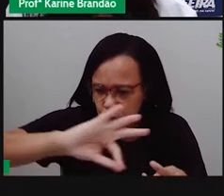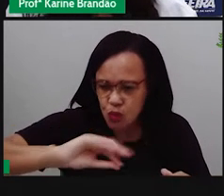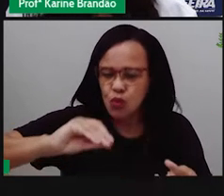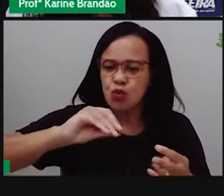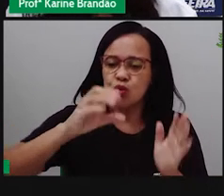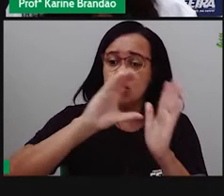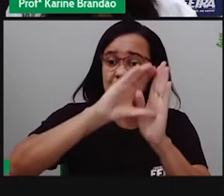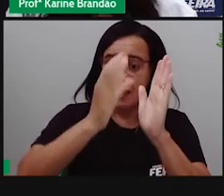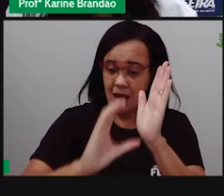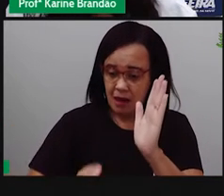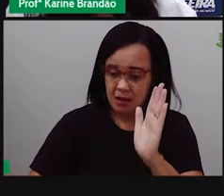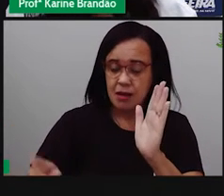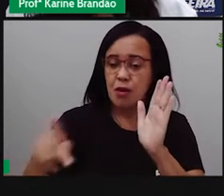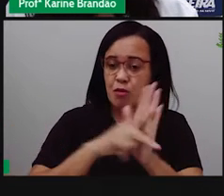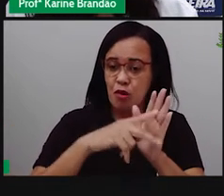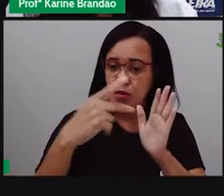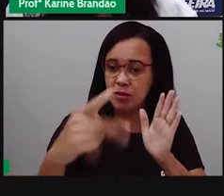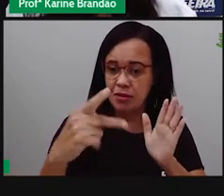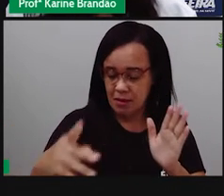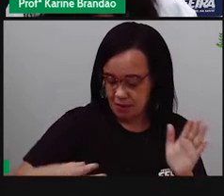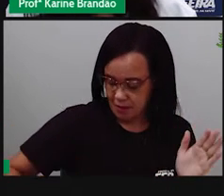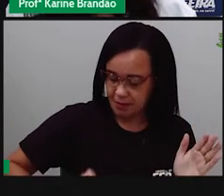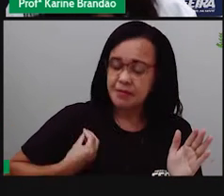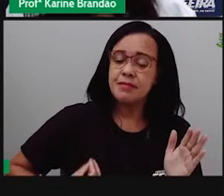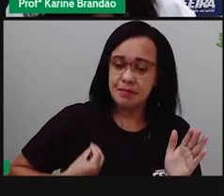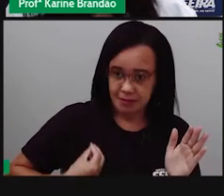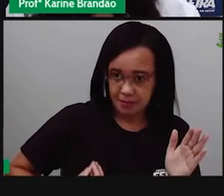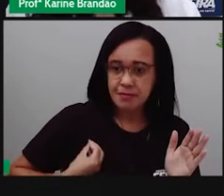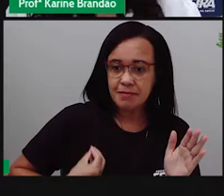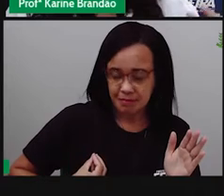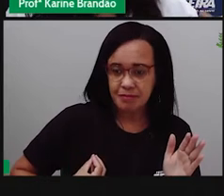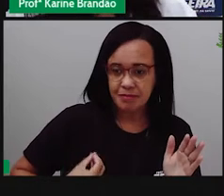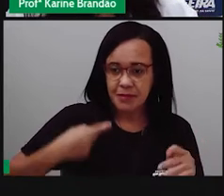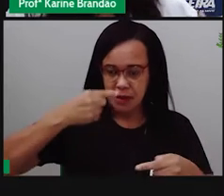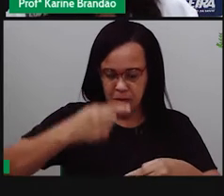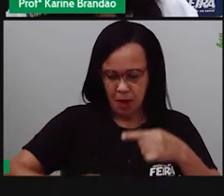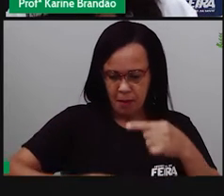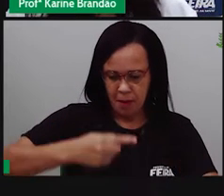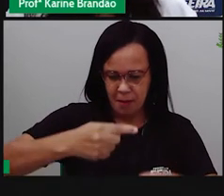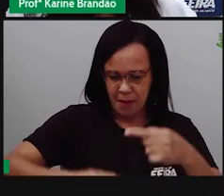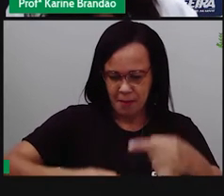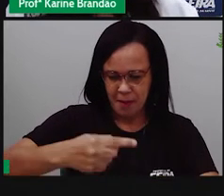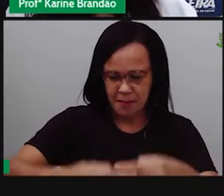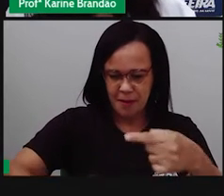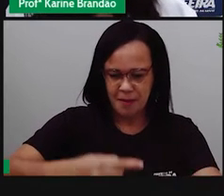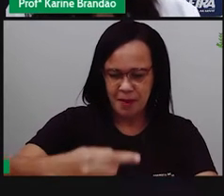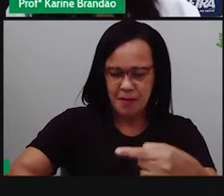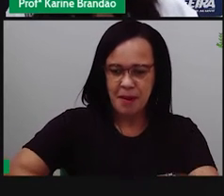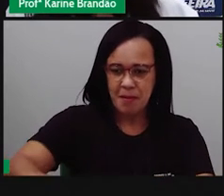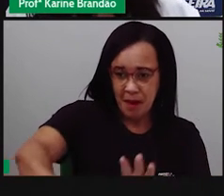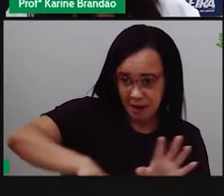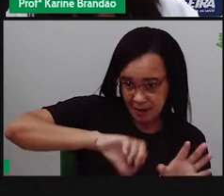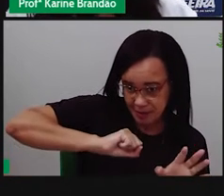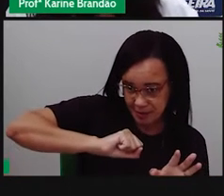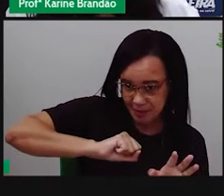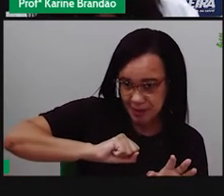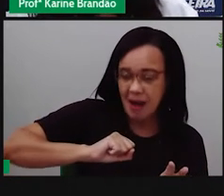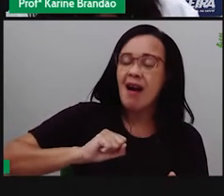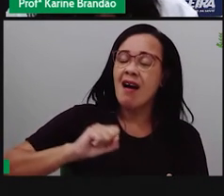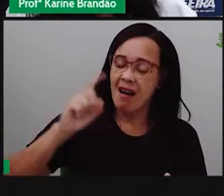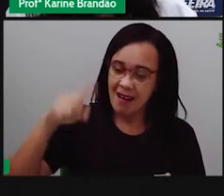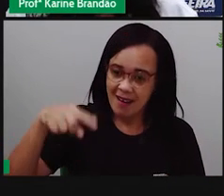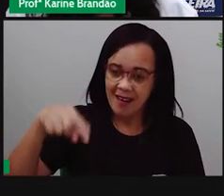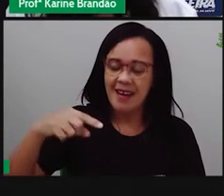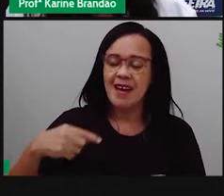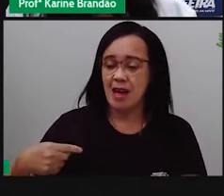características biológicas, né? Características do nosso corpo, dos nossos pais para nós, e nós podemos transmitir para